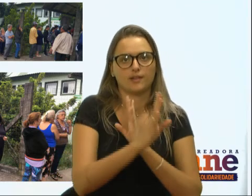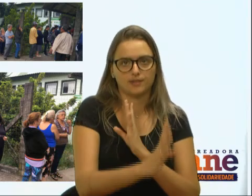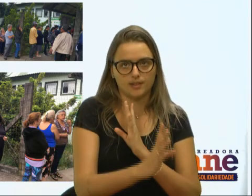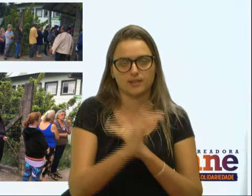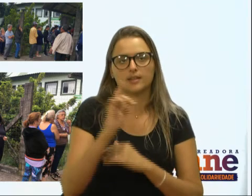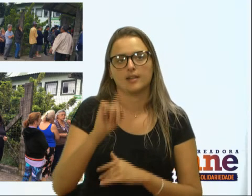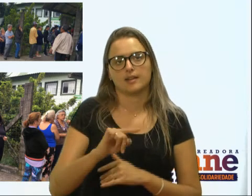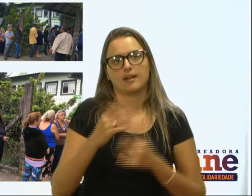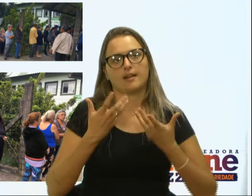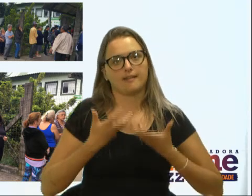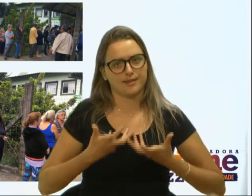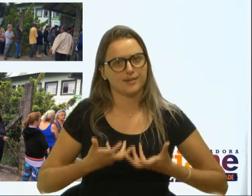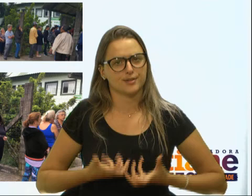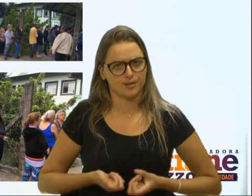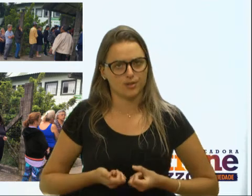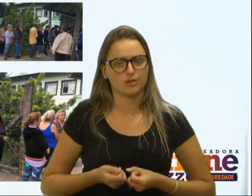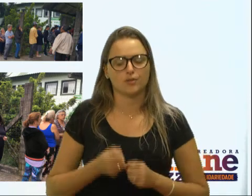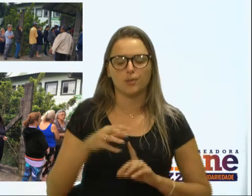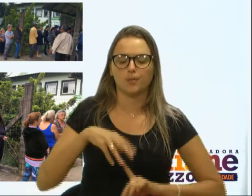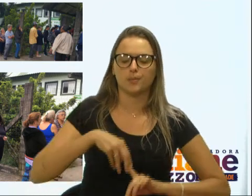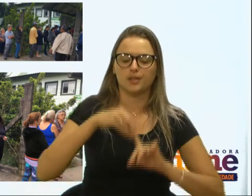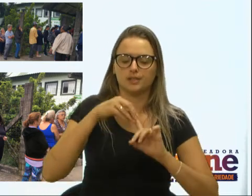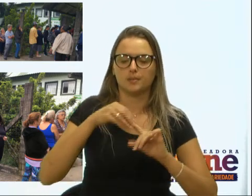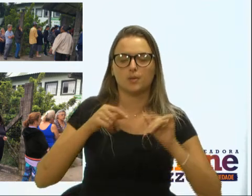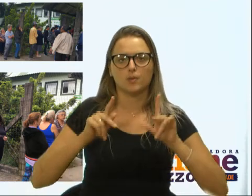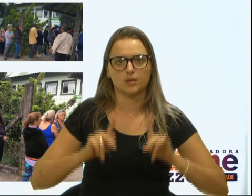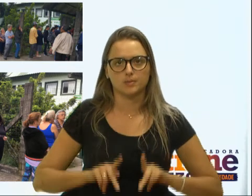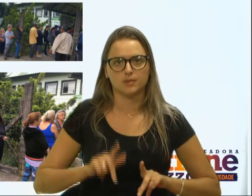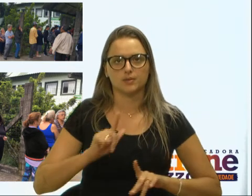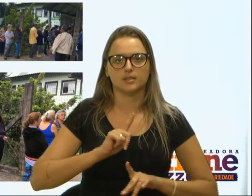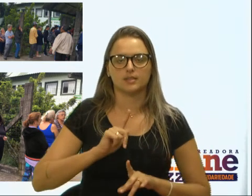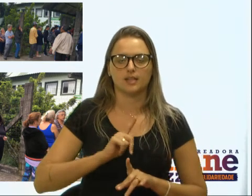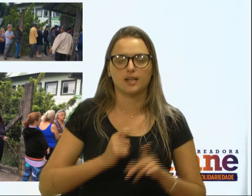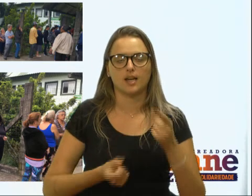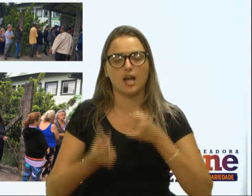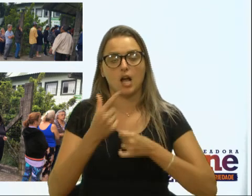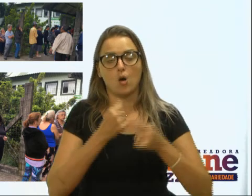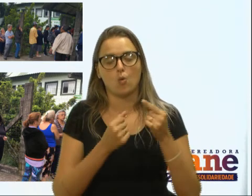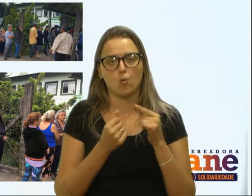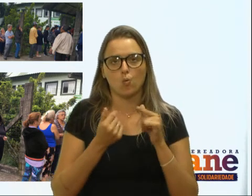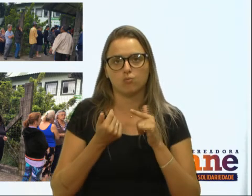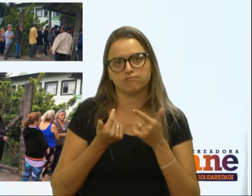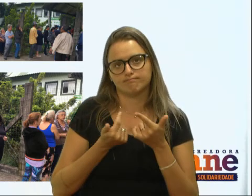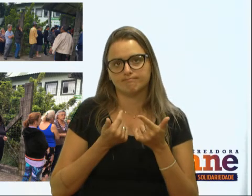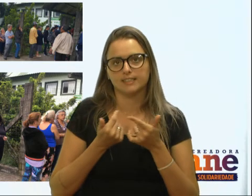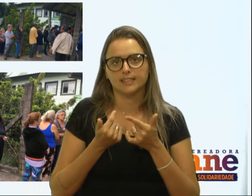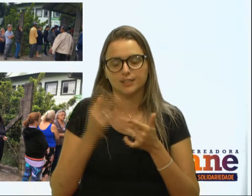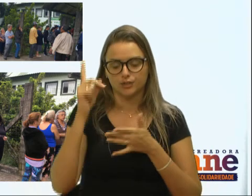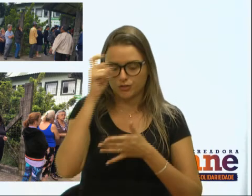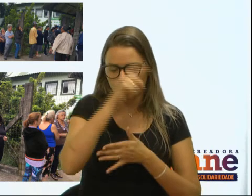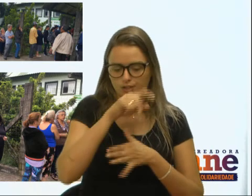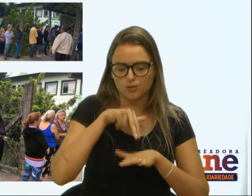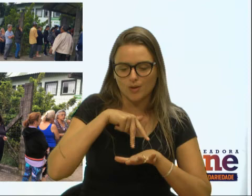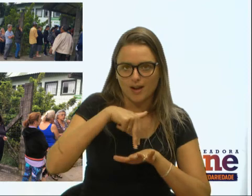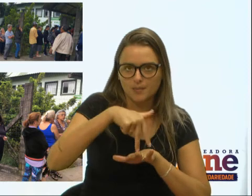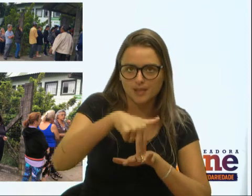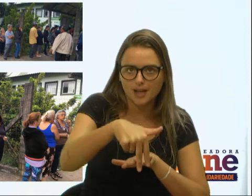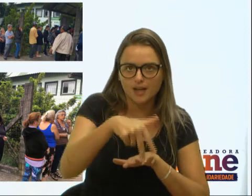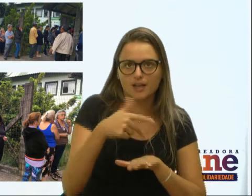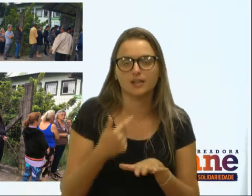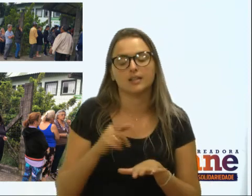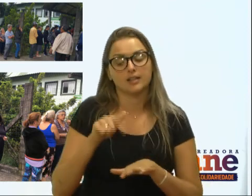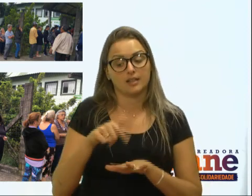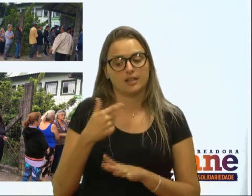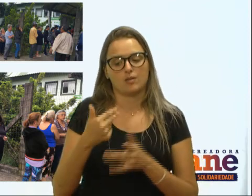bastante cansativo, principalmente para pessoas que, às vezes, têm alguma dificuldade de locomoção. Então, é algo que poderia ser